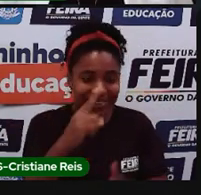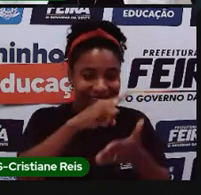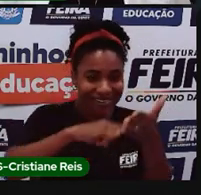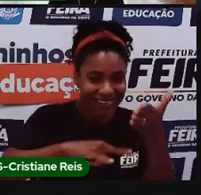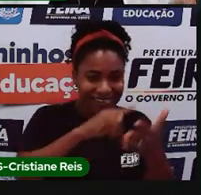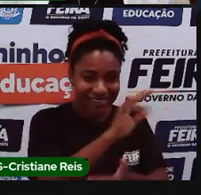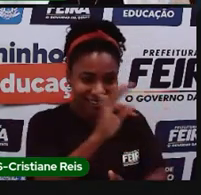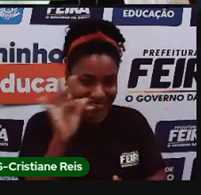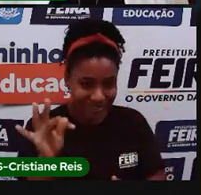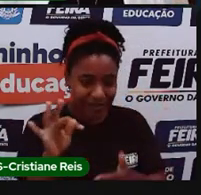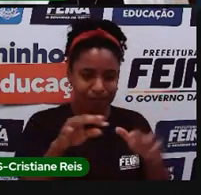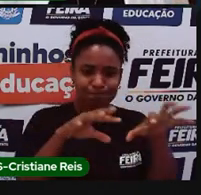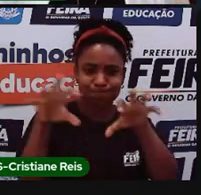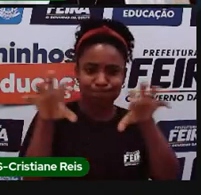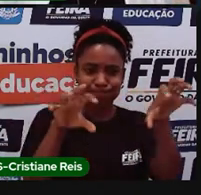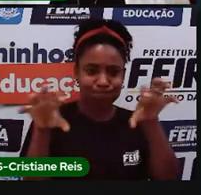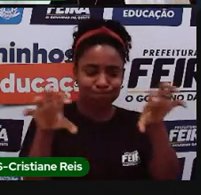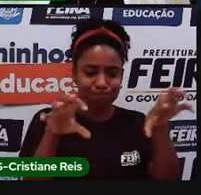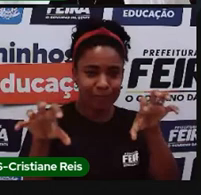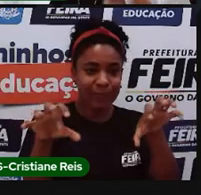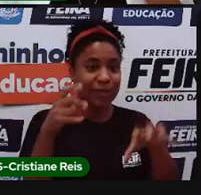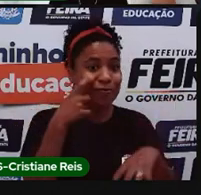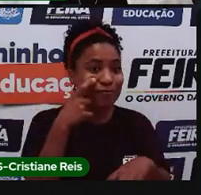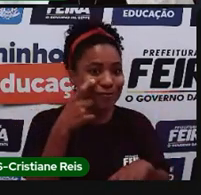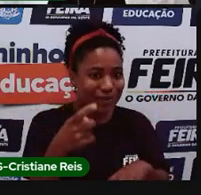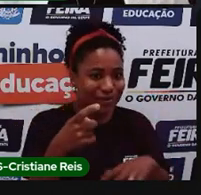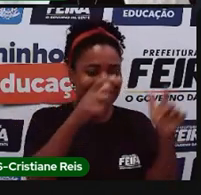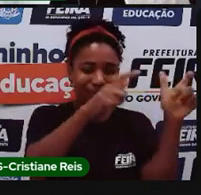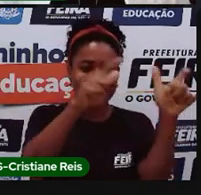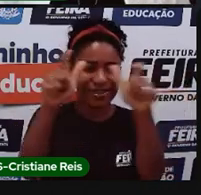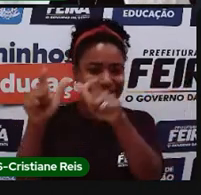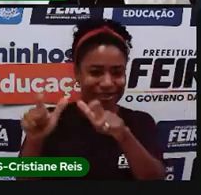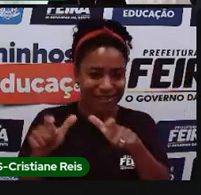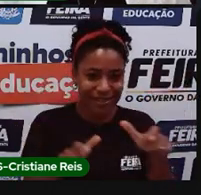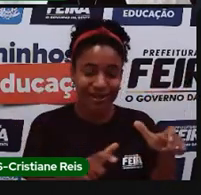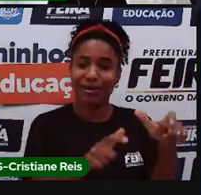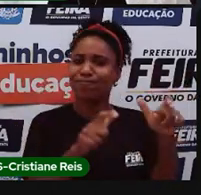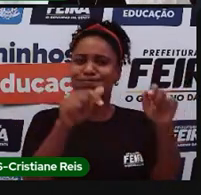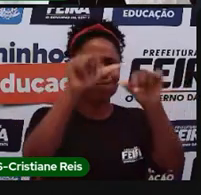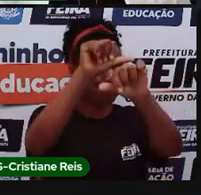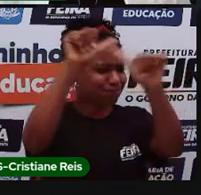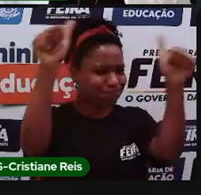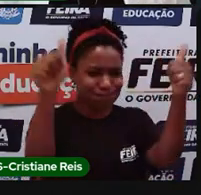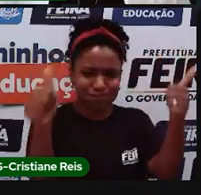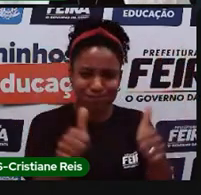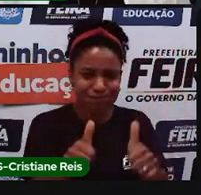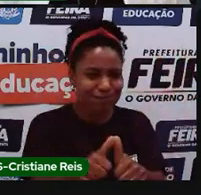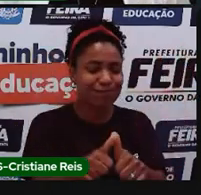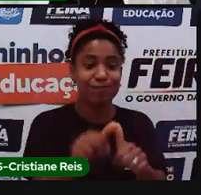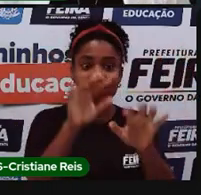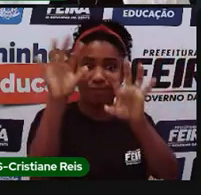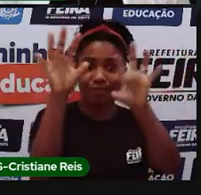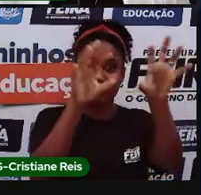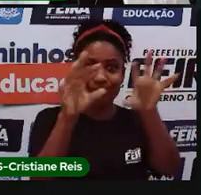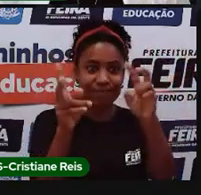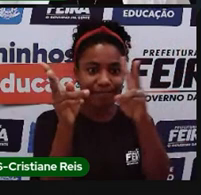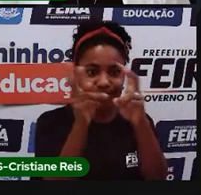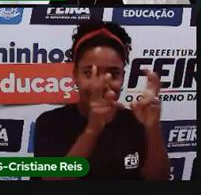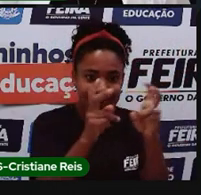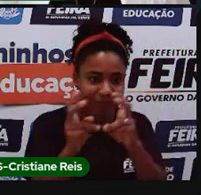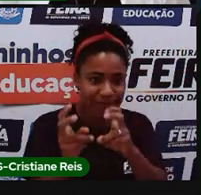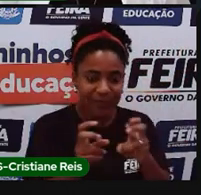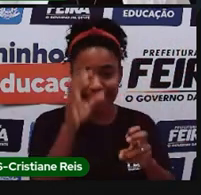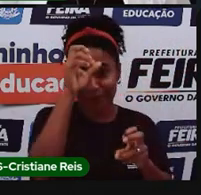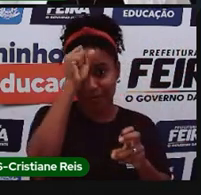espaço. Viu quanta coisa a gente pode ir aprendendo no mesmo espaço utilizando os mapas? O que eu preciso sempre é olhar o